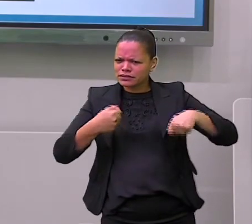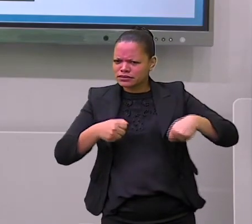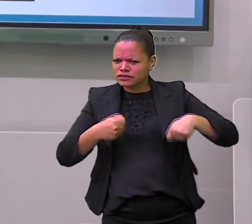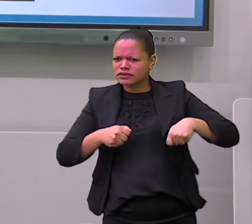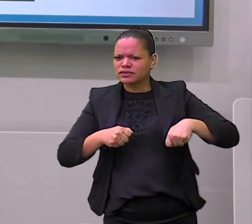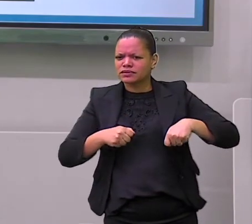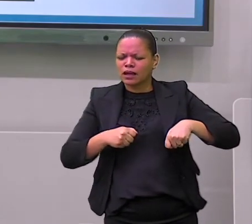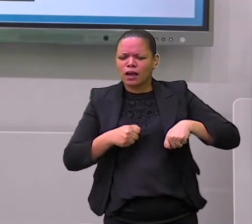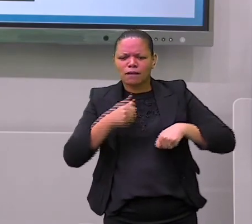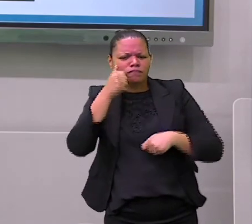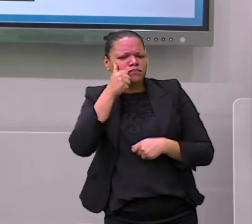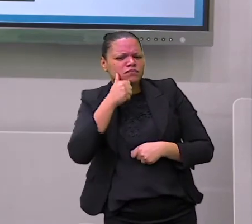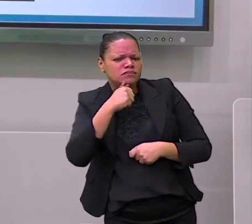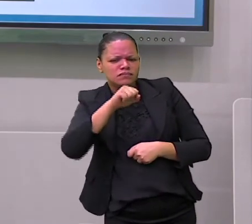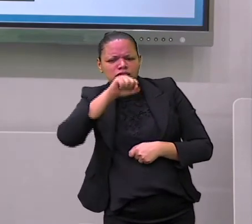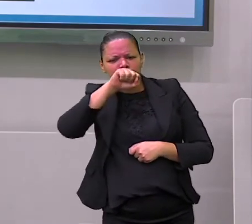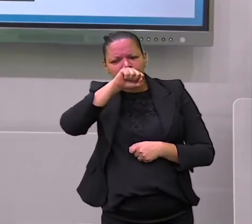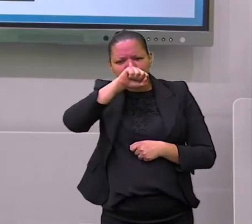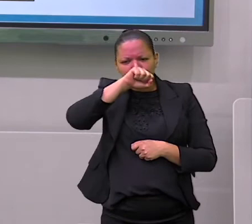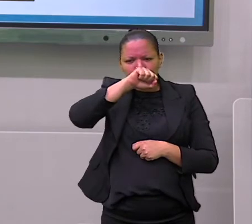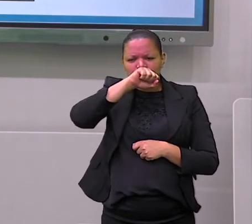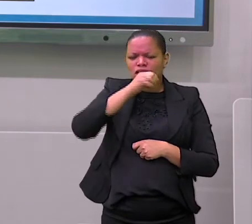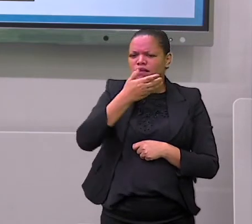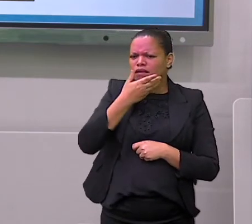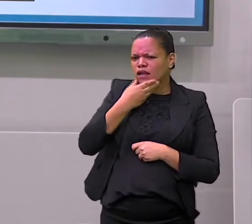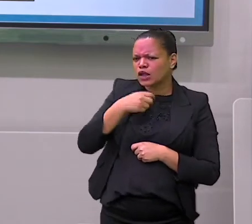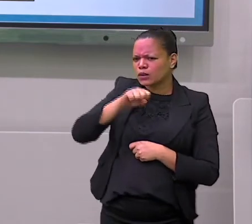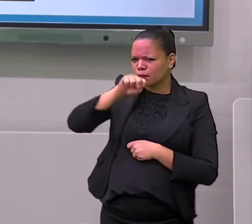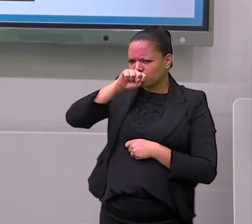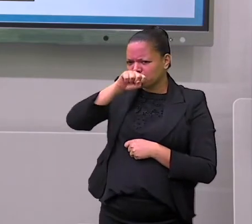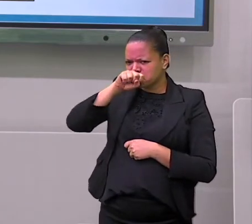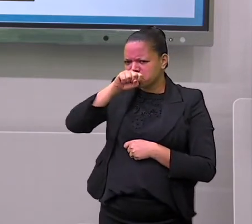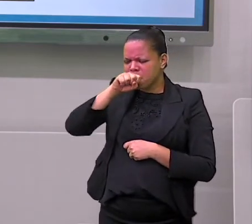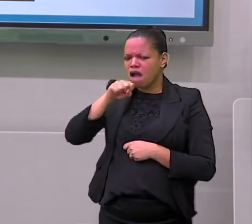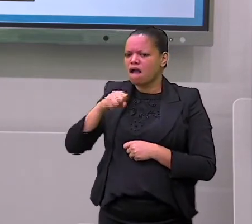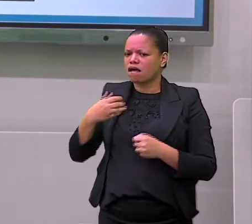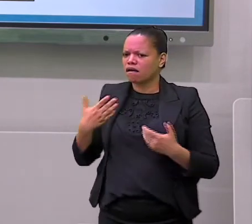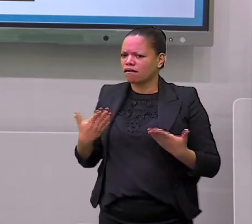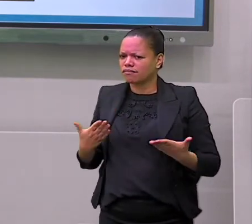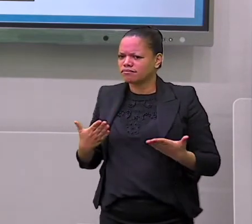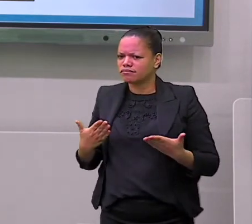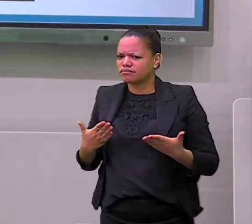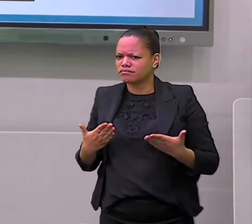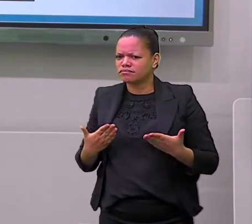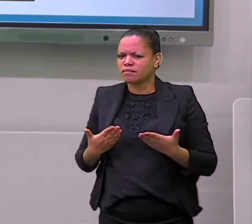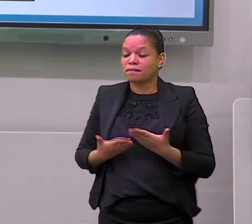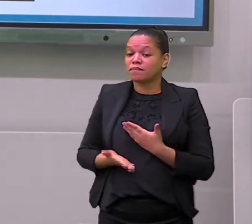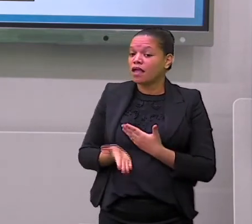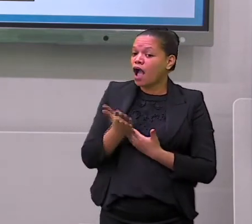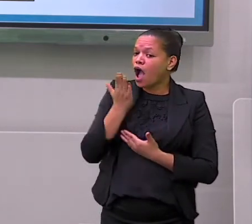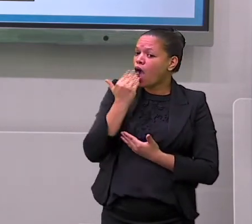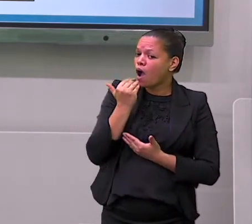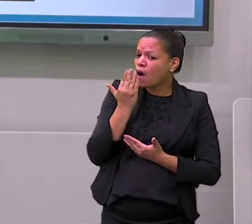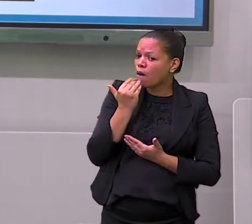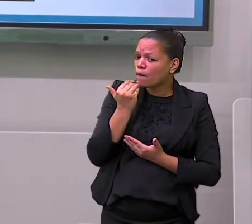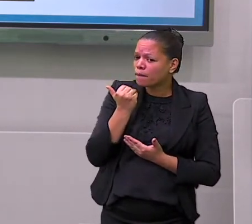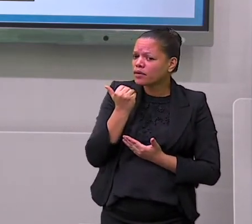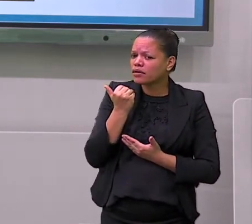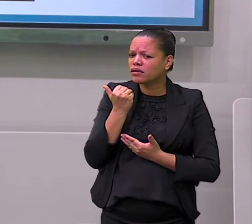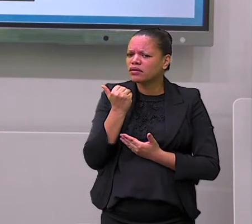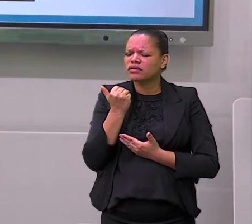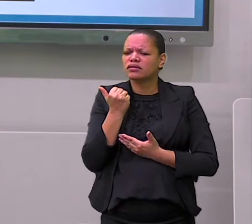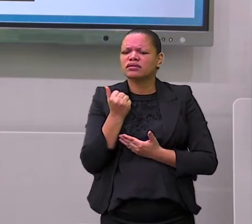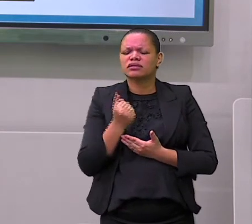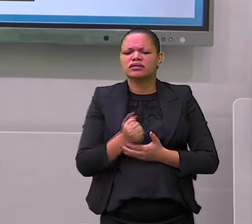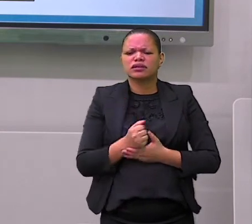dos nossos pais? Principalmente da nossa mãe, ela nos alimenta, nos dá banho e